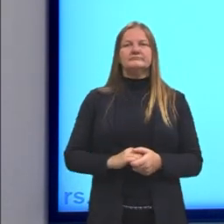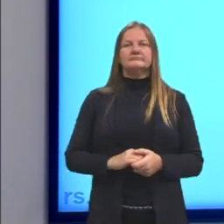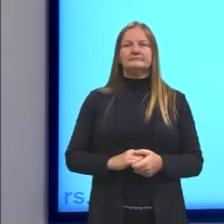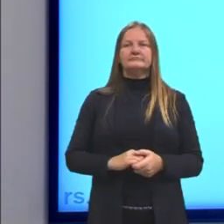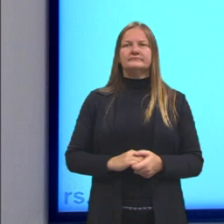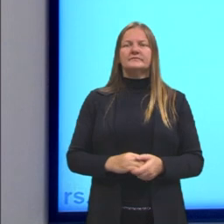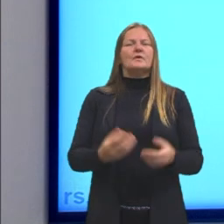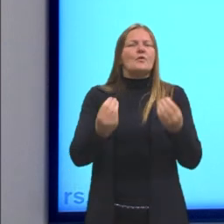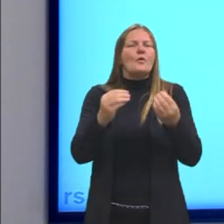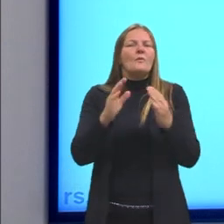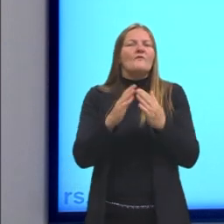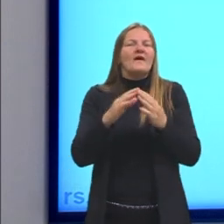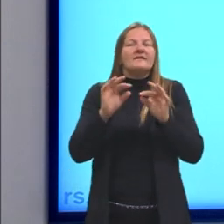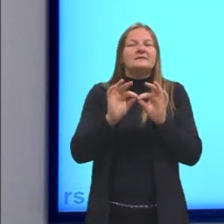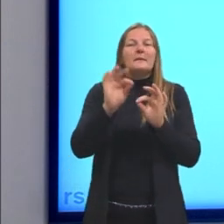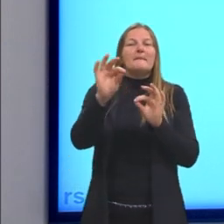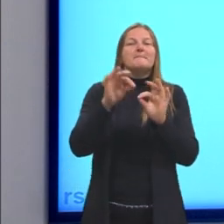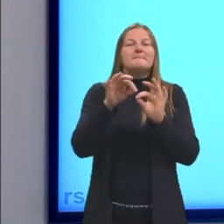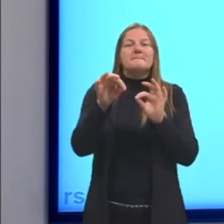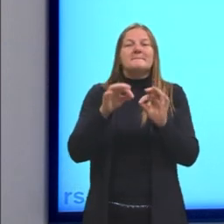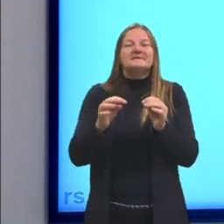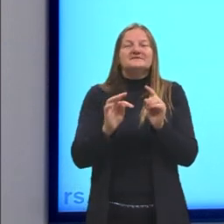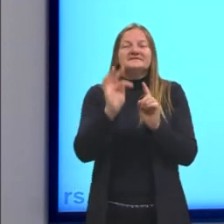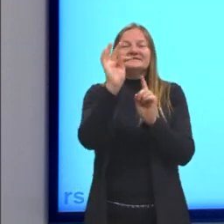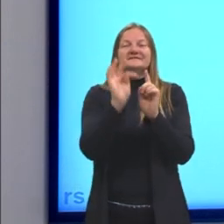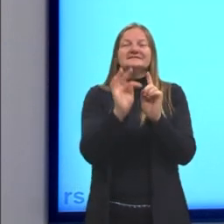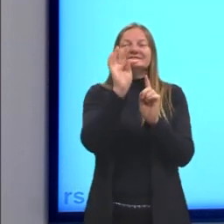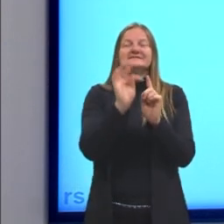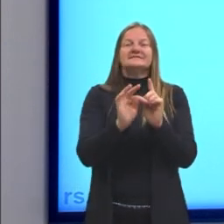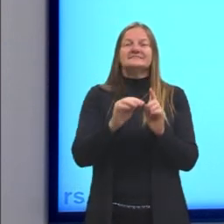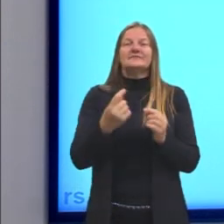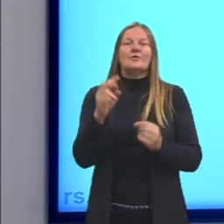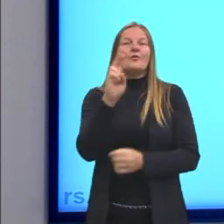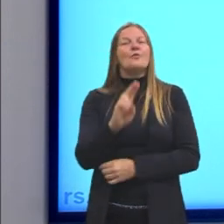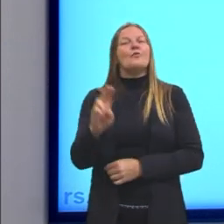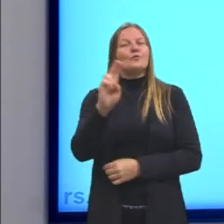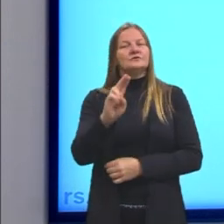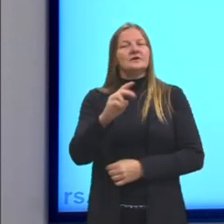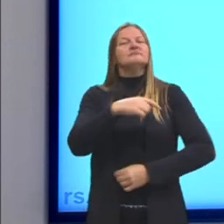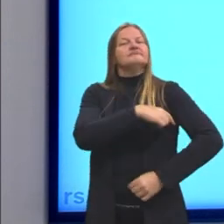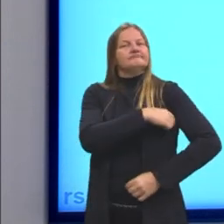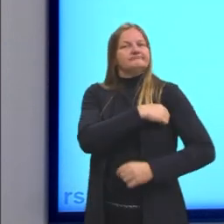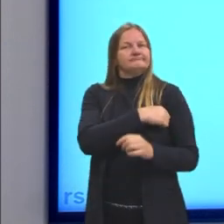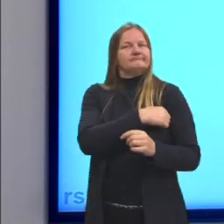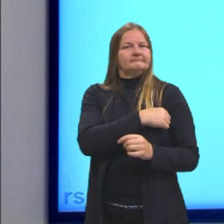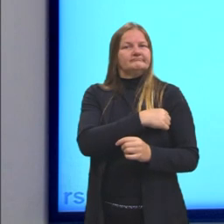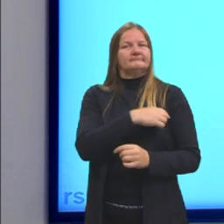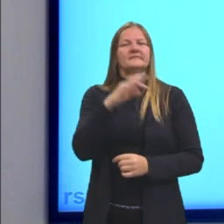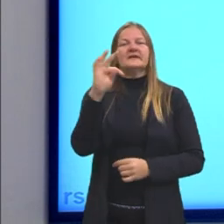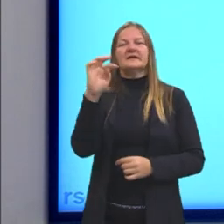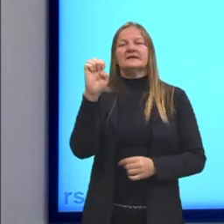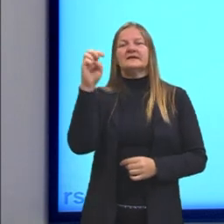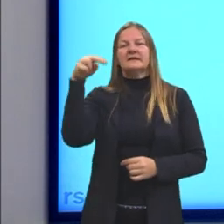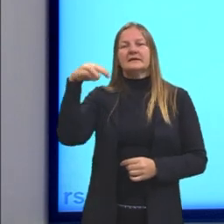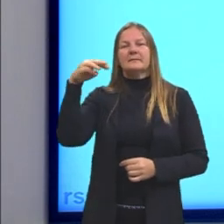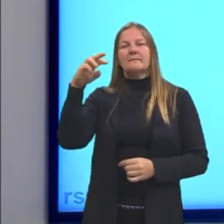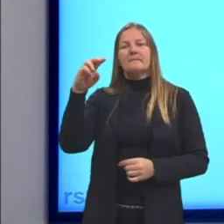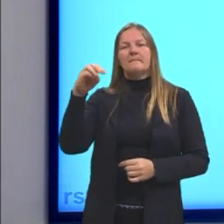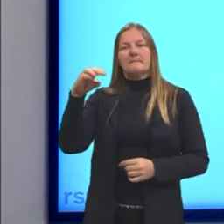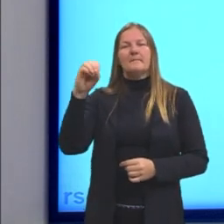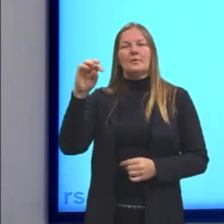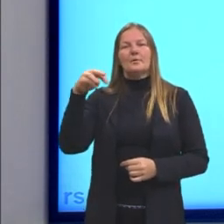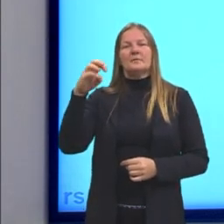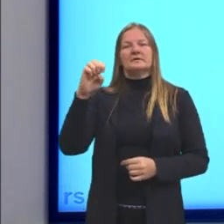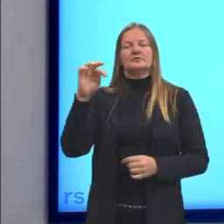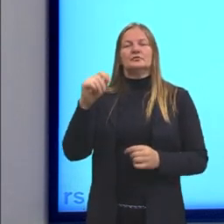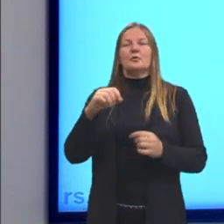Então, como é que a gente mede a temperatura? A gente já falou um pouquinho. A gente usa, então, os termômetros. O primeiro termômetro, então,